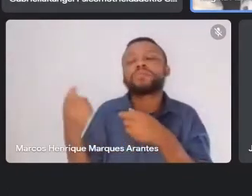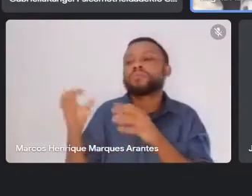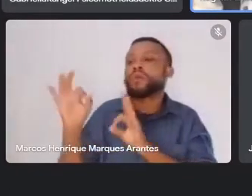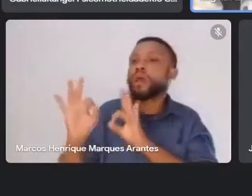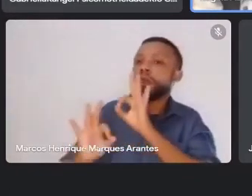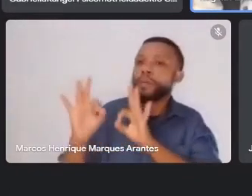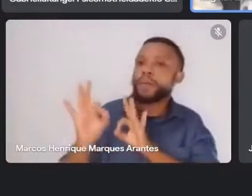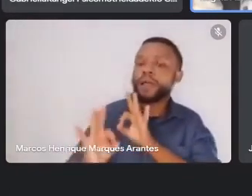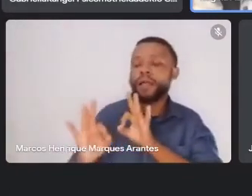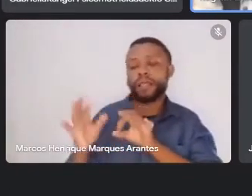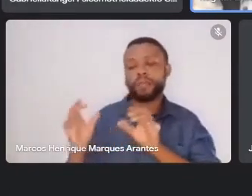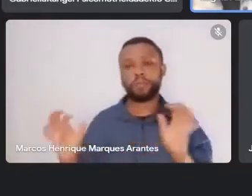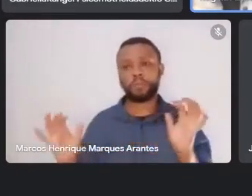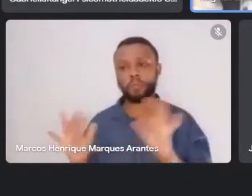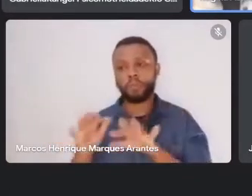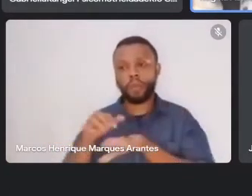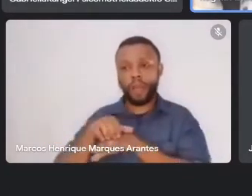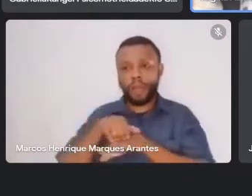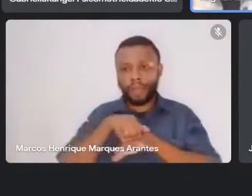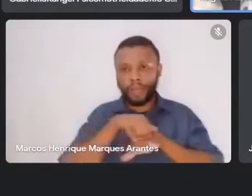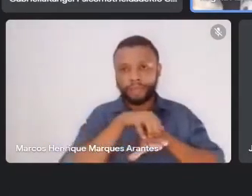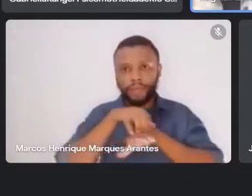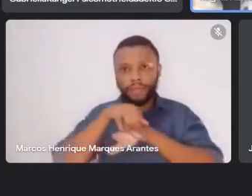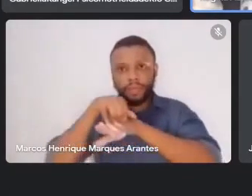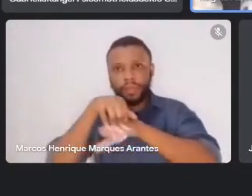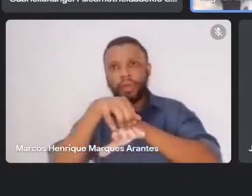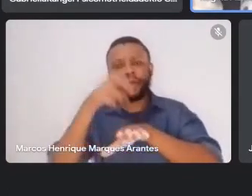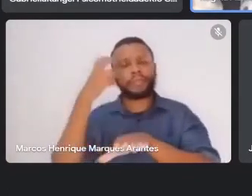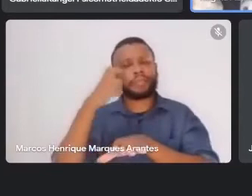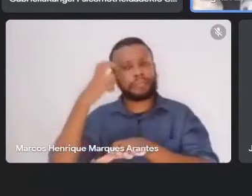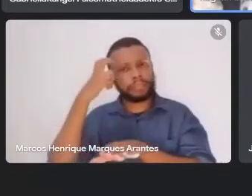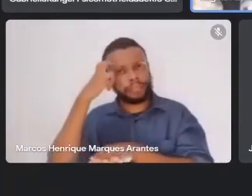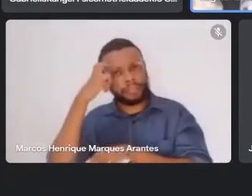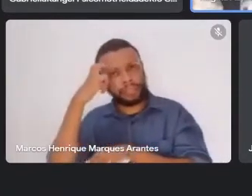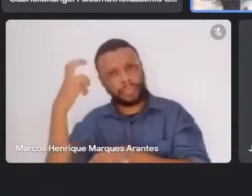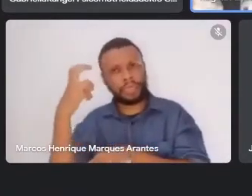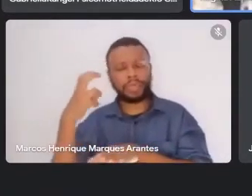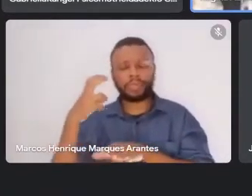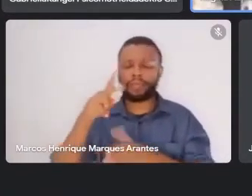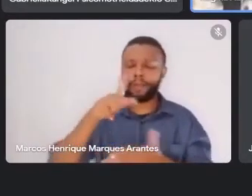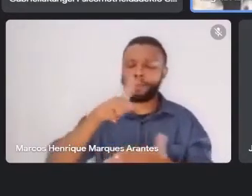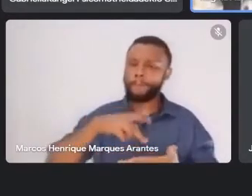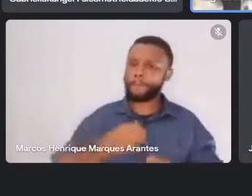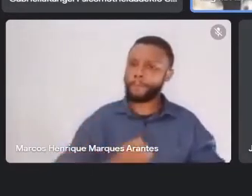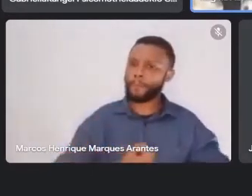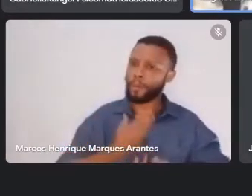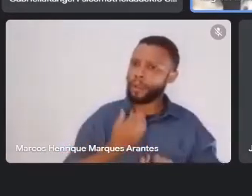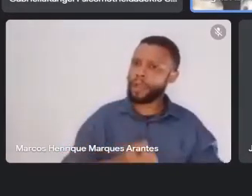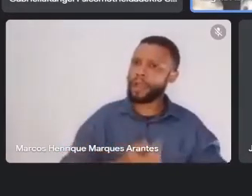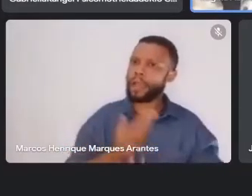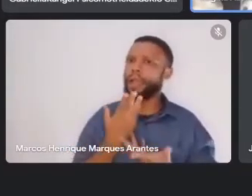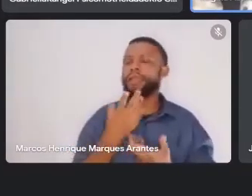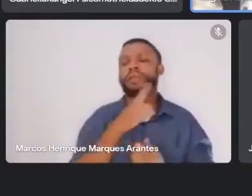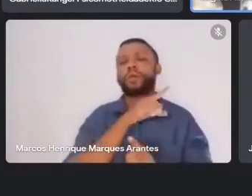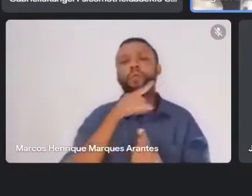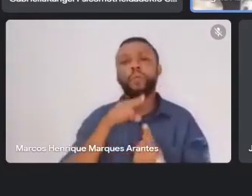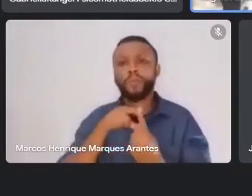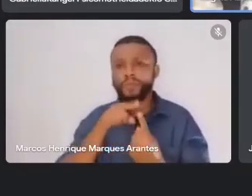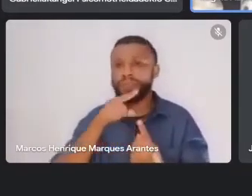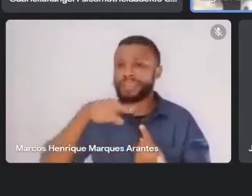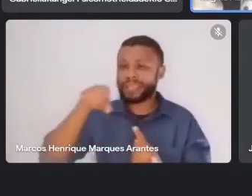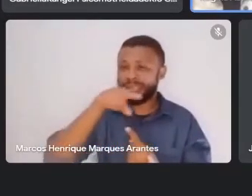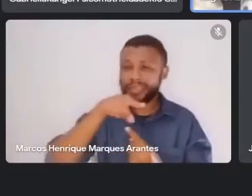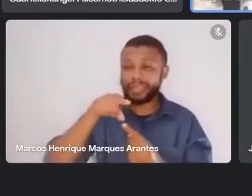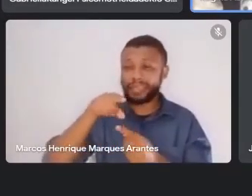inteligentes, caravanas sensíveis, caravanas poéticas para fazer com que esse povo duro,